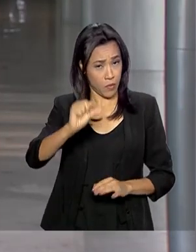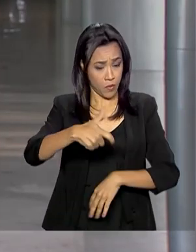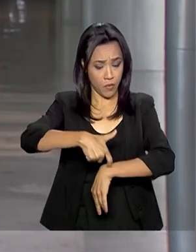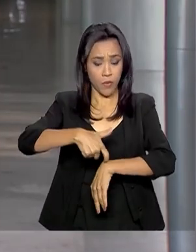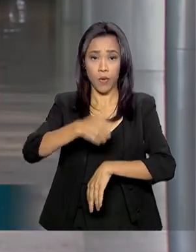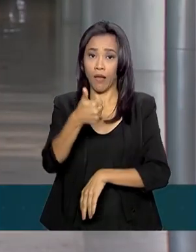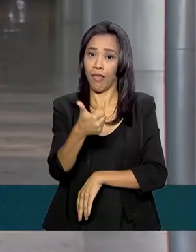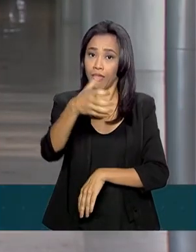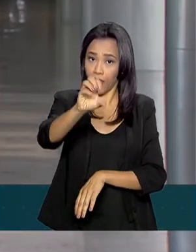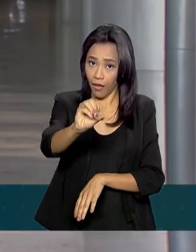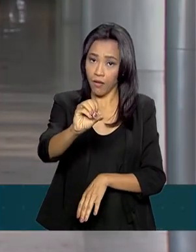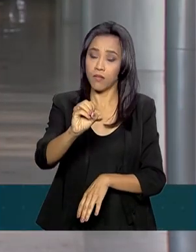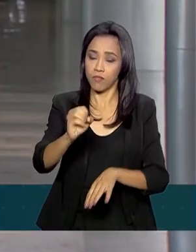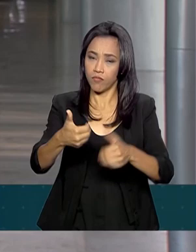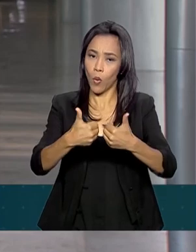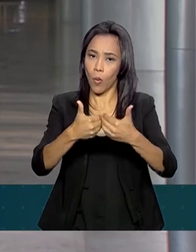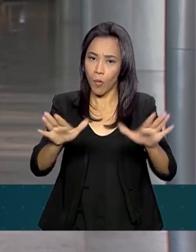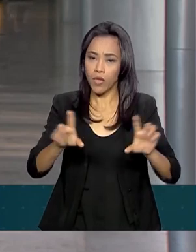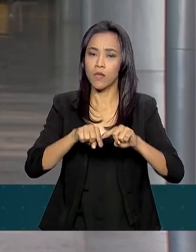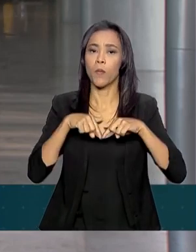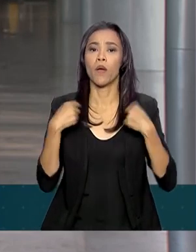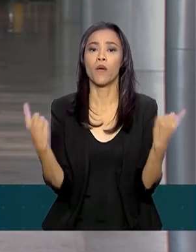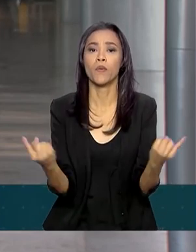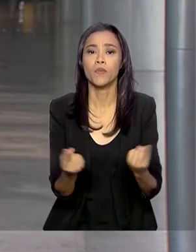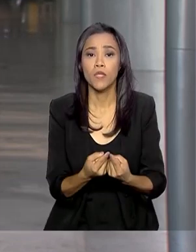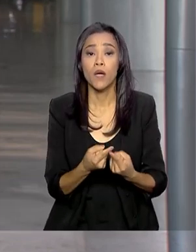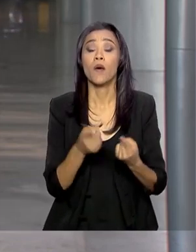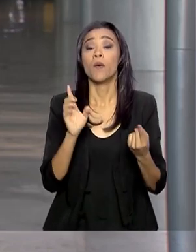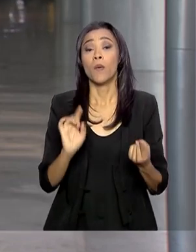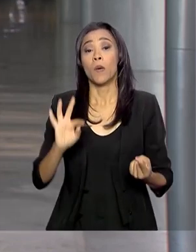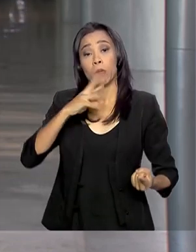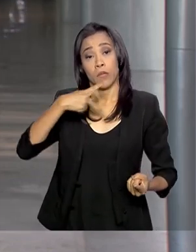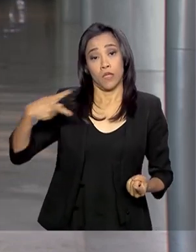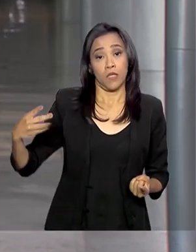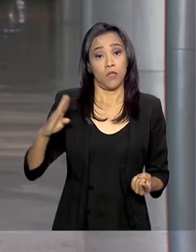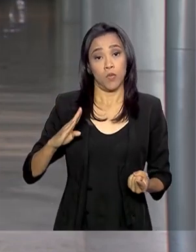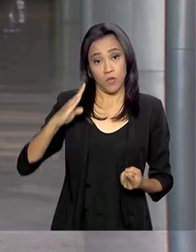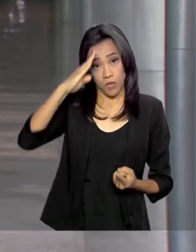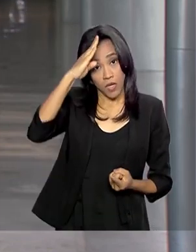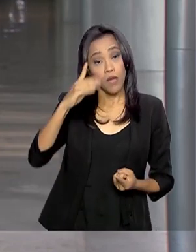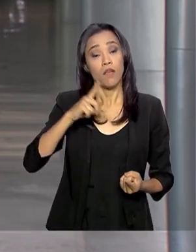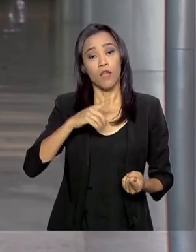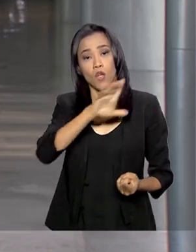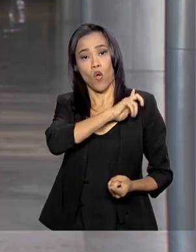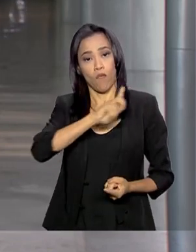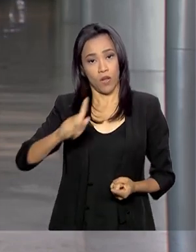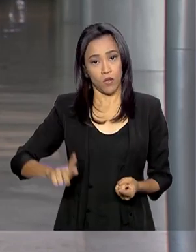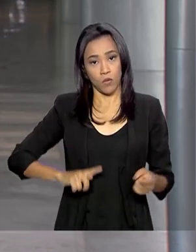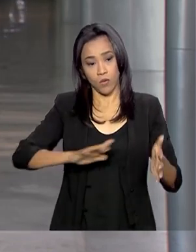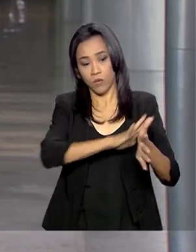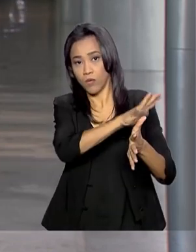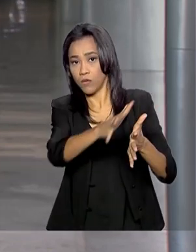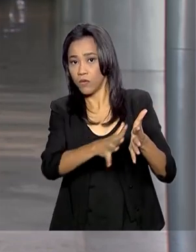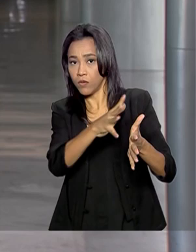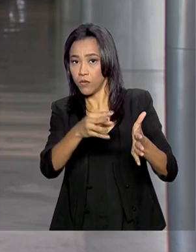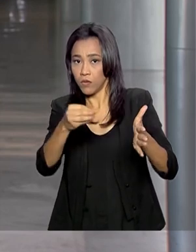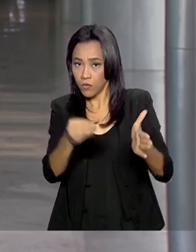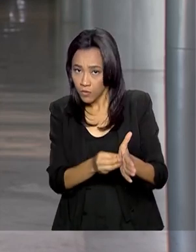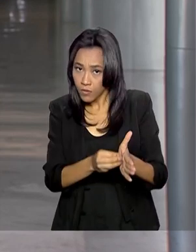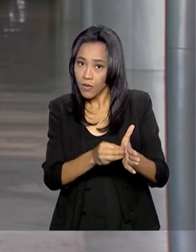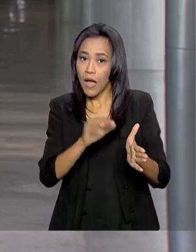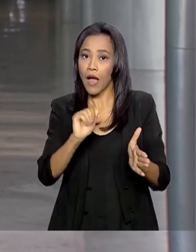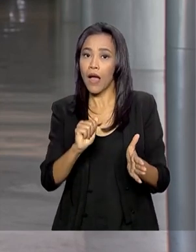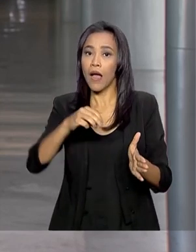10 horas, tem início essa reunião entre o presidente Jair Bolsonaro e governadores da Amazônia Legal. Essa